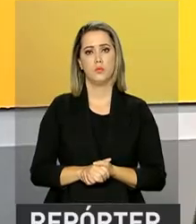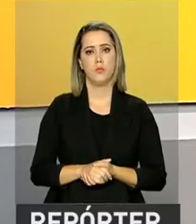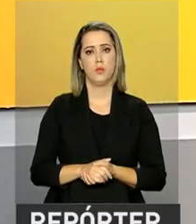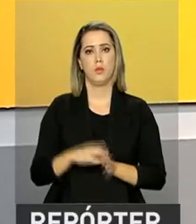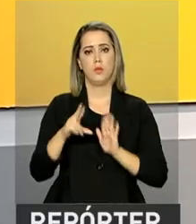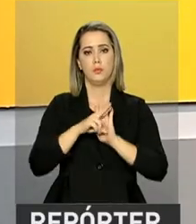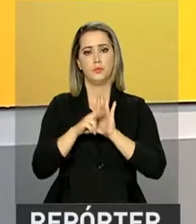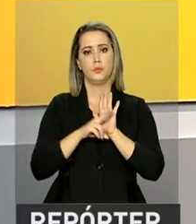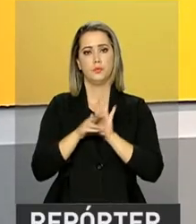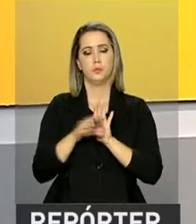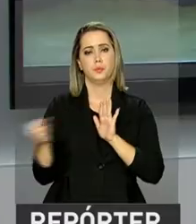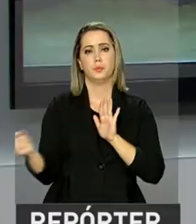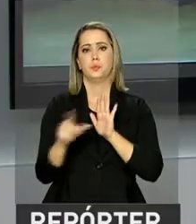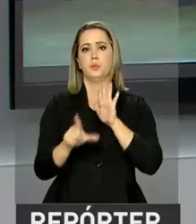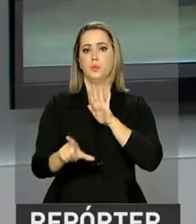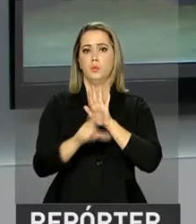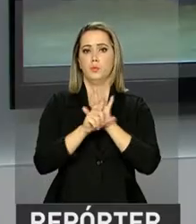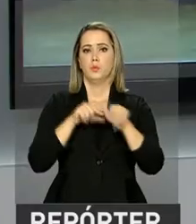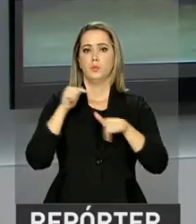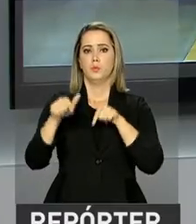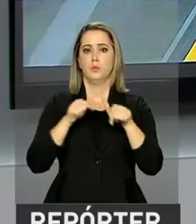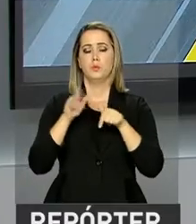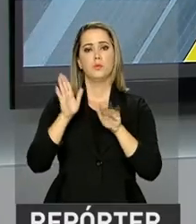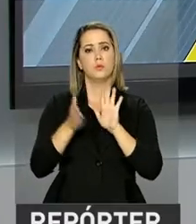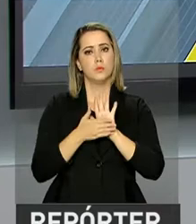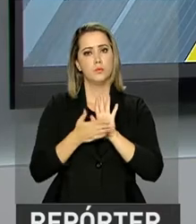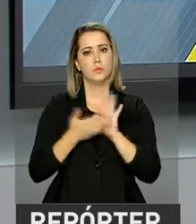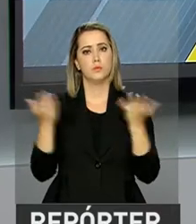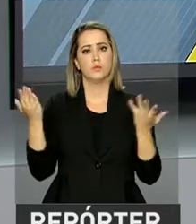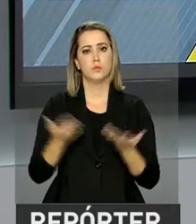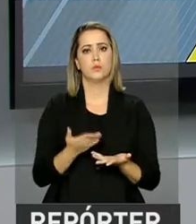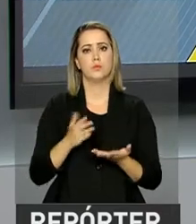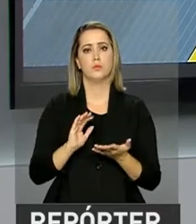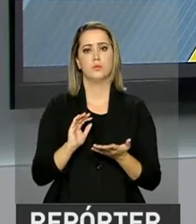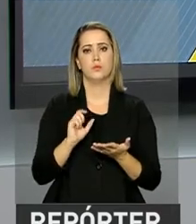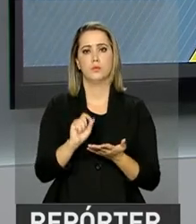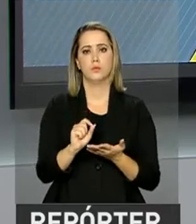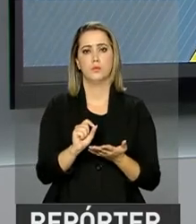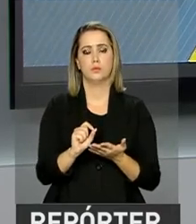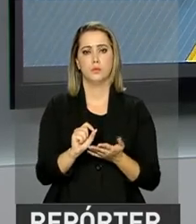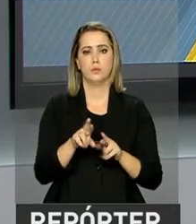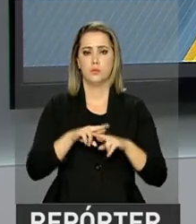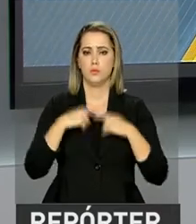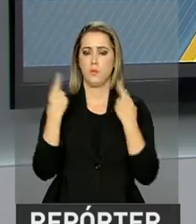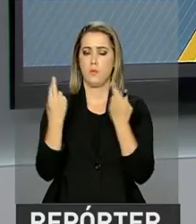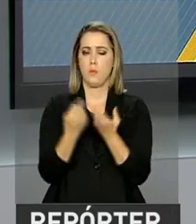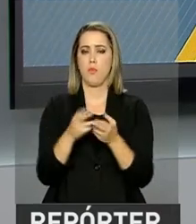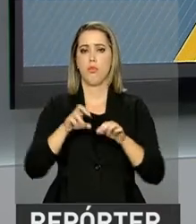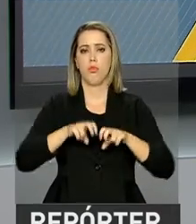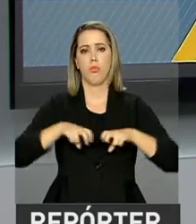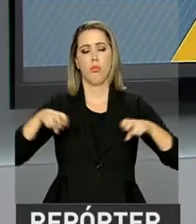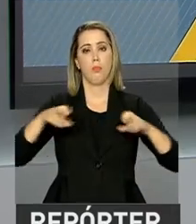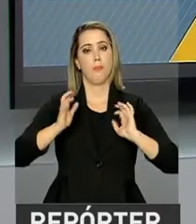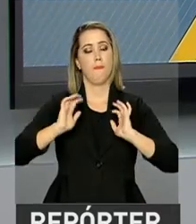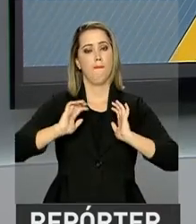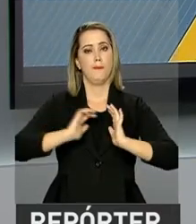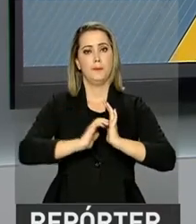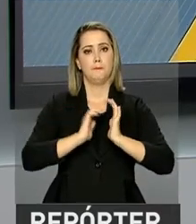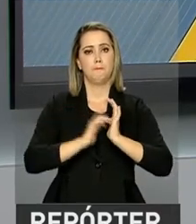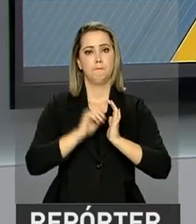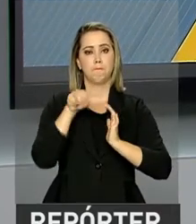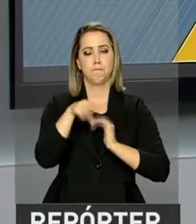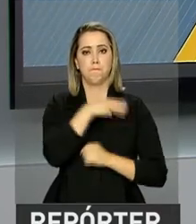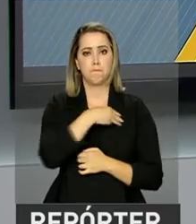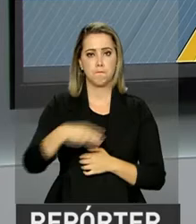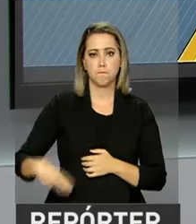reforma que moderniza as leis trabalhistas foi apresentada hoje para o plenário do Senado. O ministro